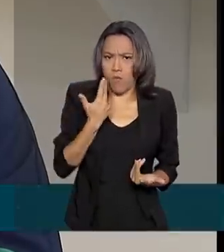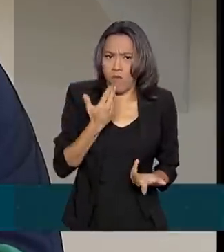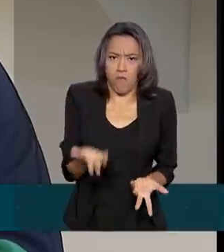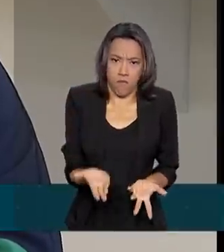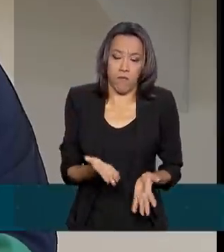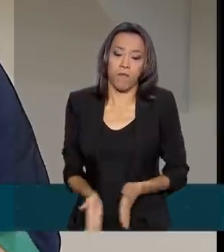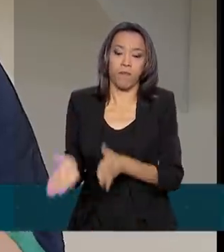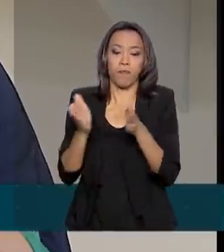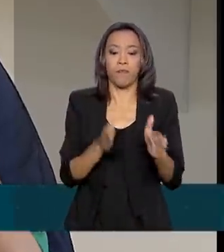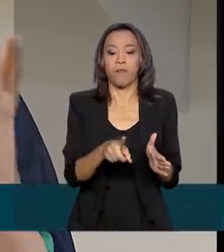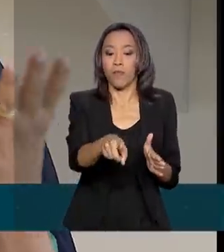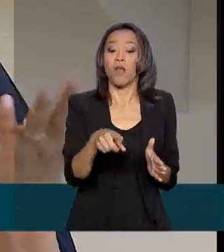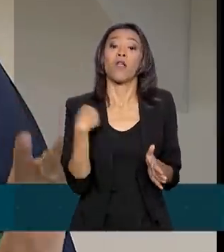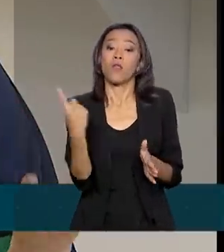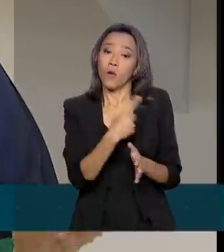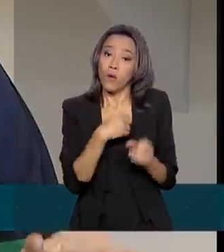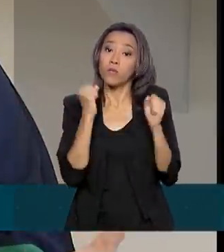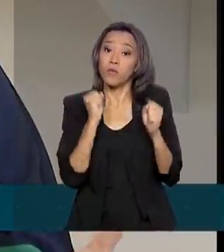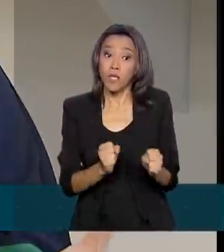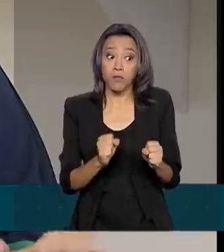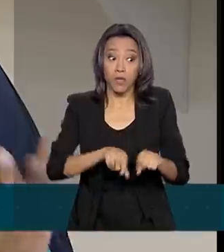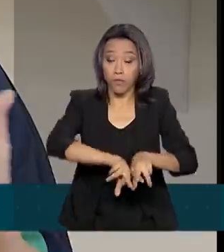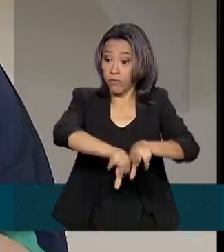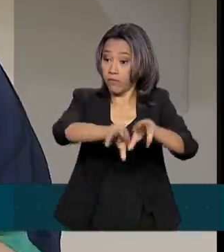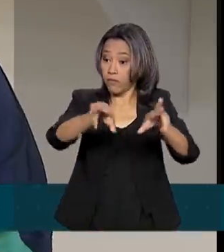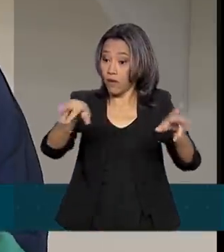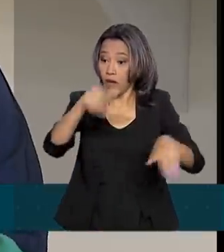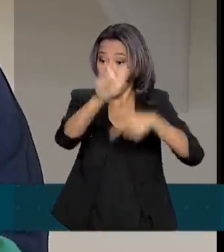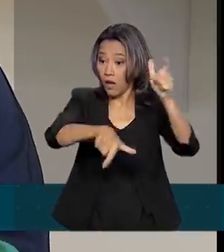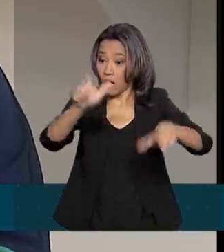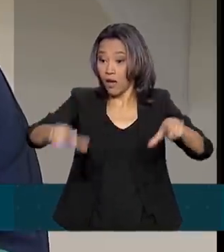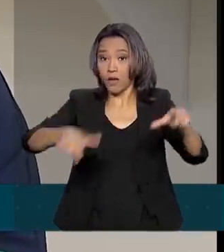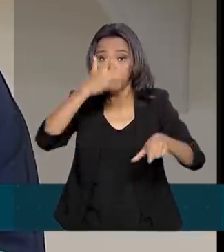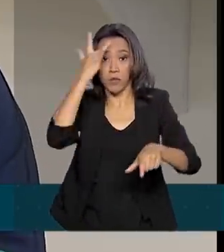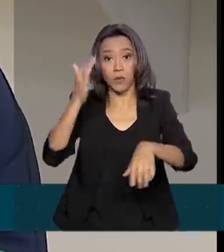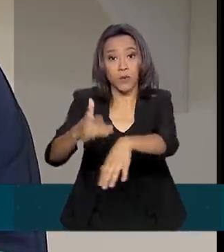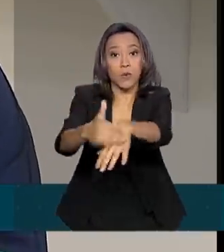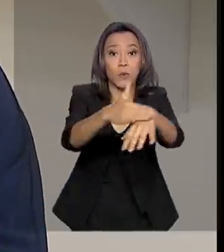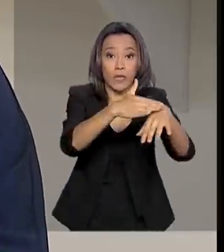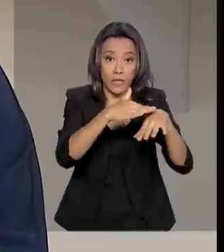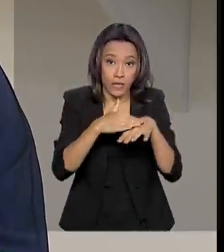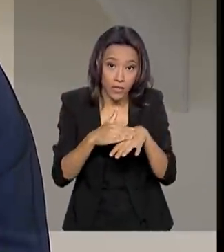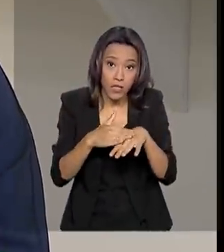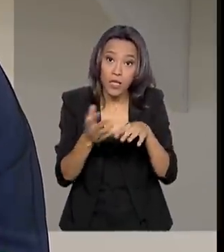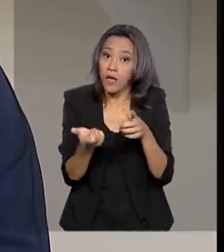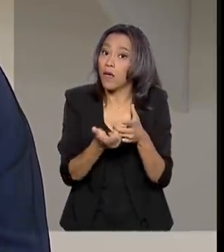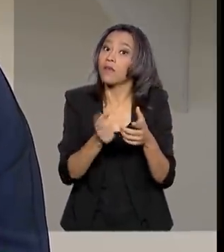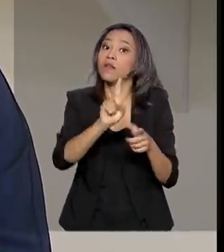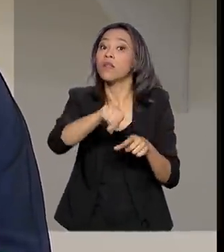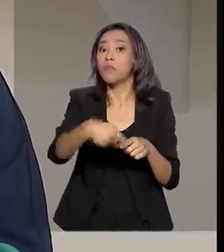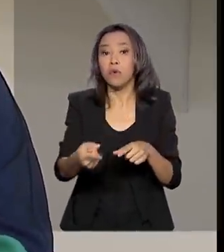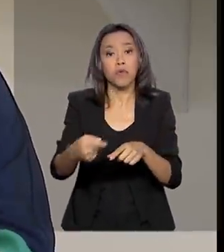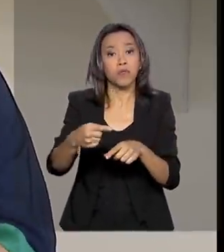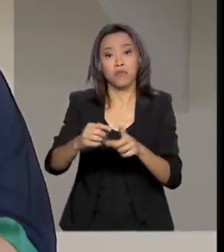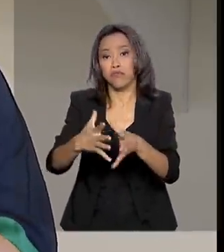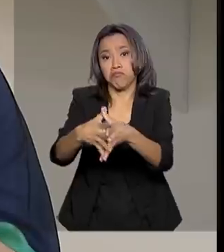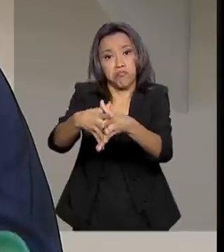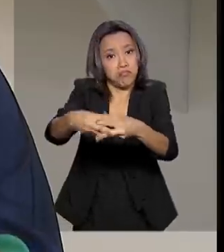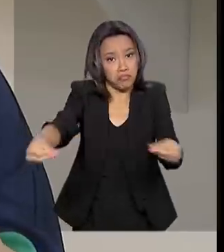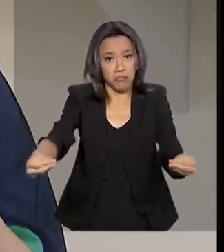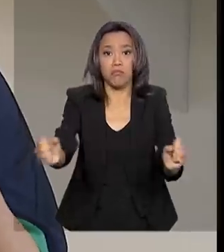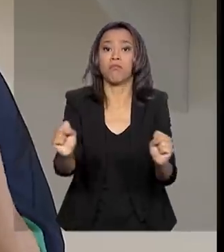universo muito grande de pessoas doentes, que a sua maioria vai evoluir para a cura, a